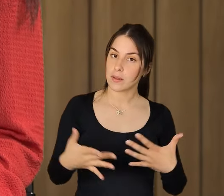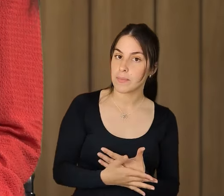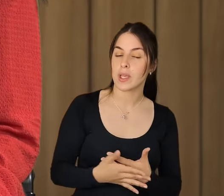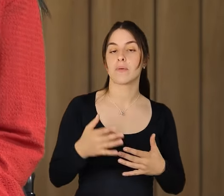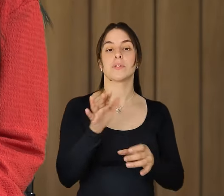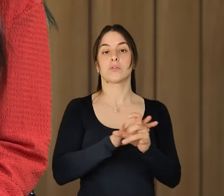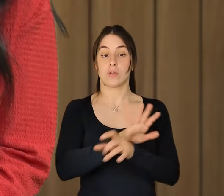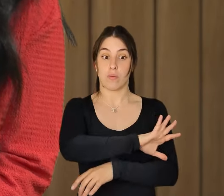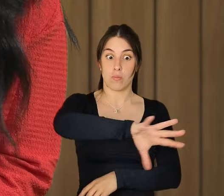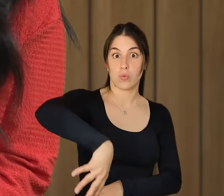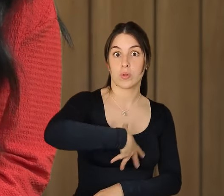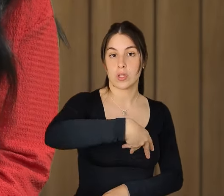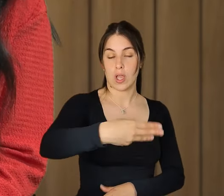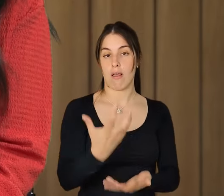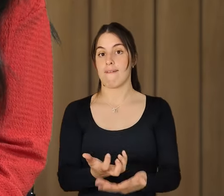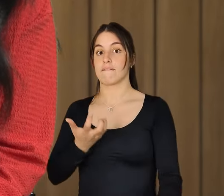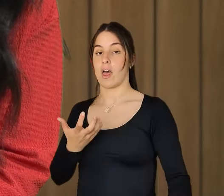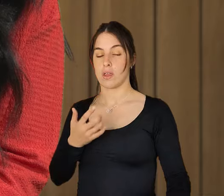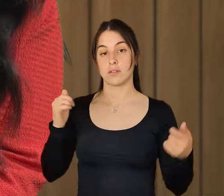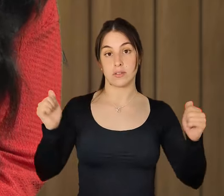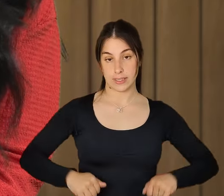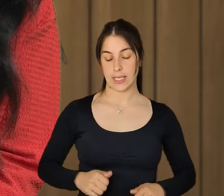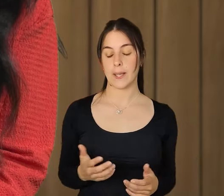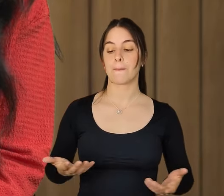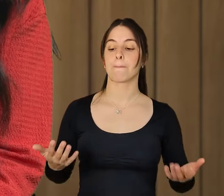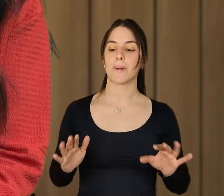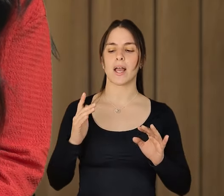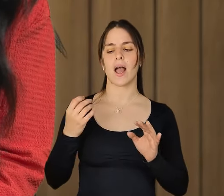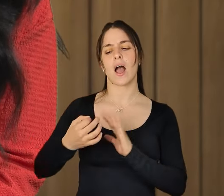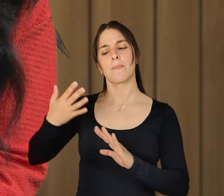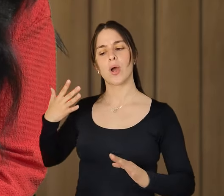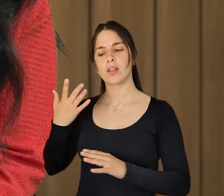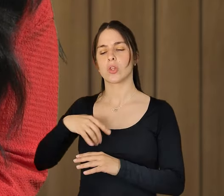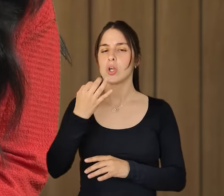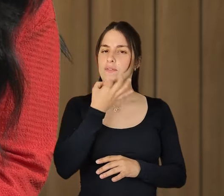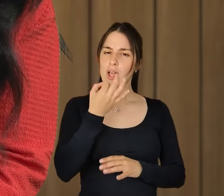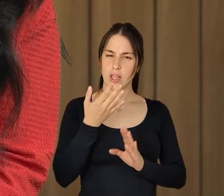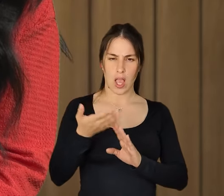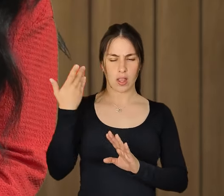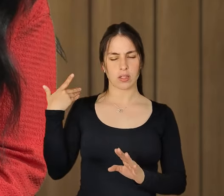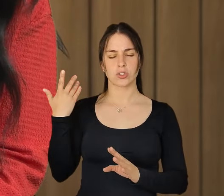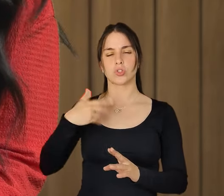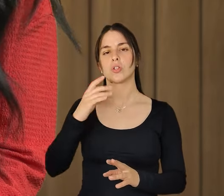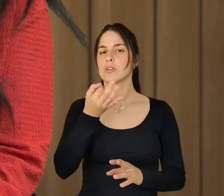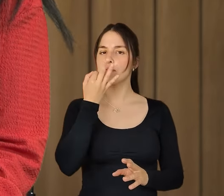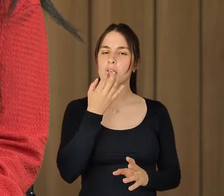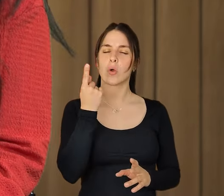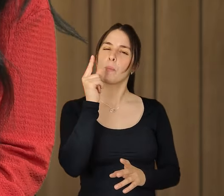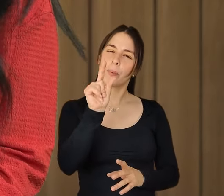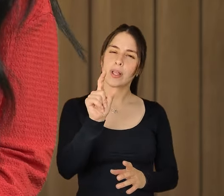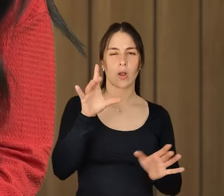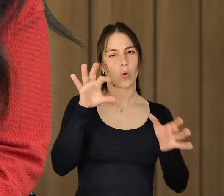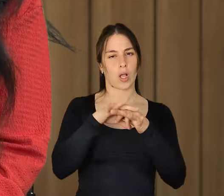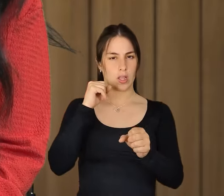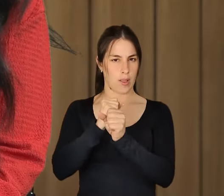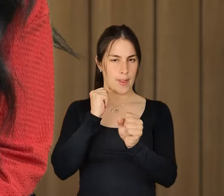mundial muito marcado, mas acha, e falamos um bocadinho há bocado anteriormente, a questão de estarmos, às vezes, um bocadinho obsoletos no meio